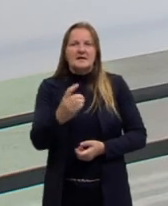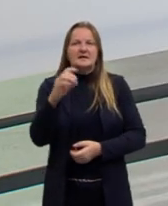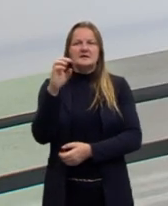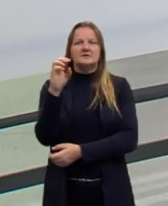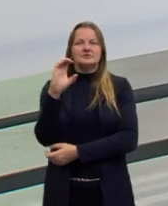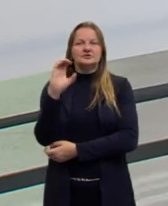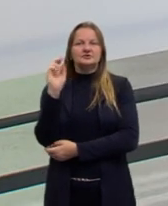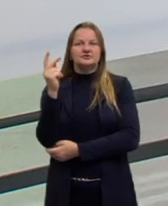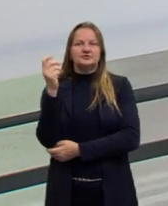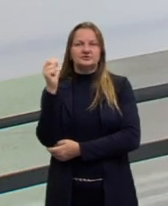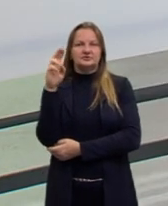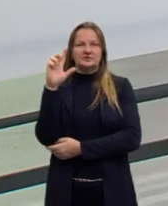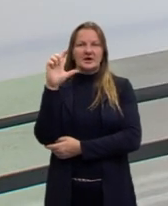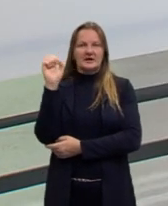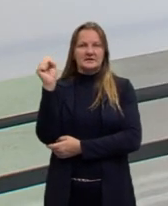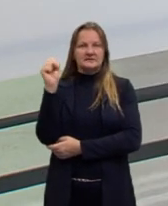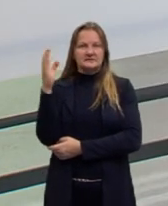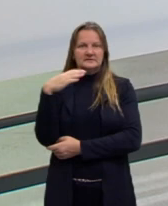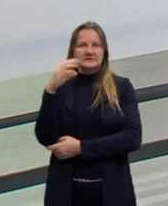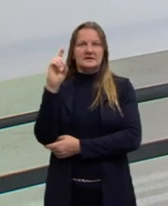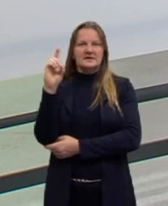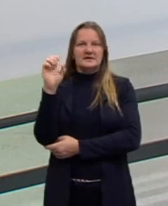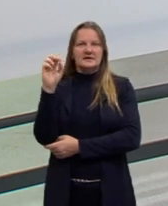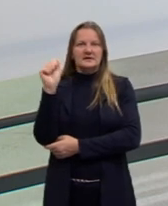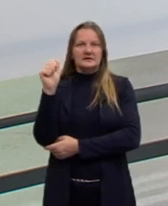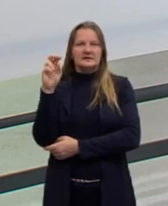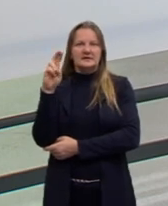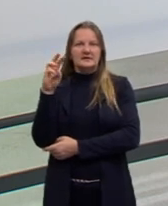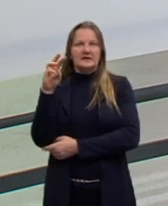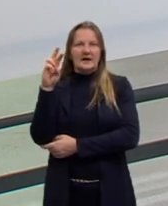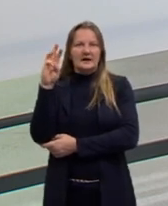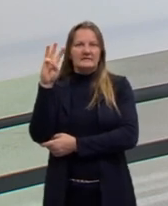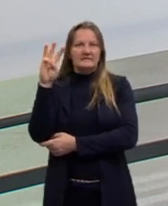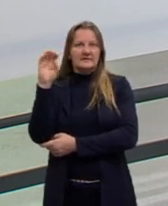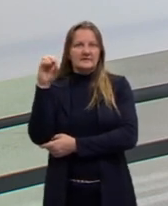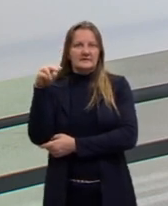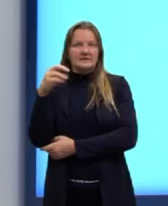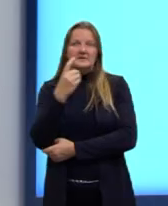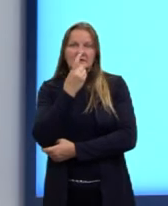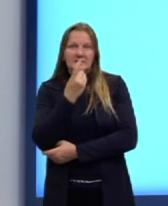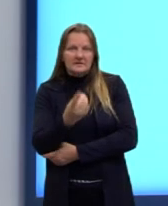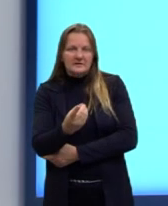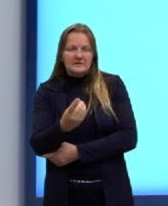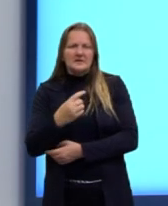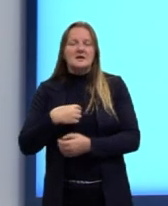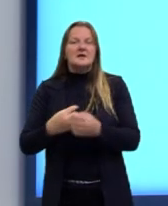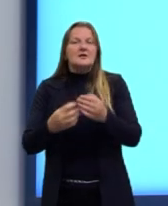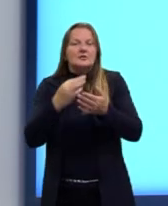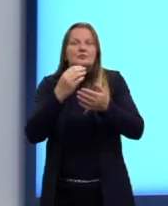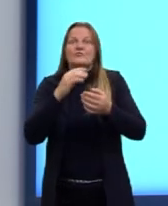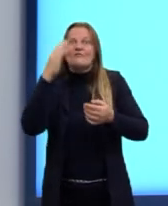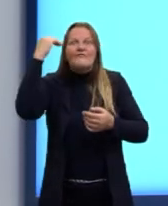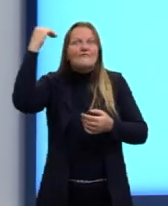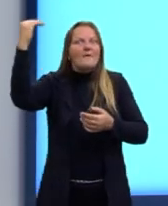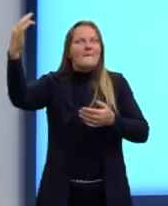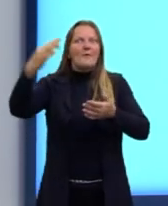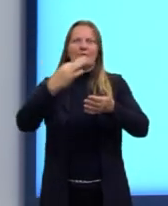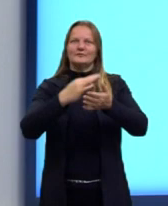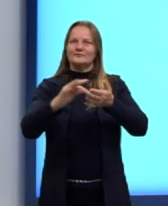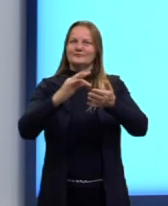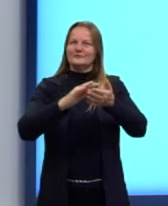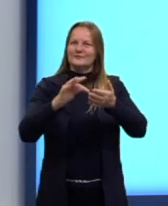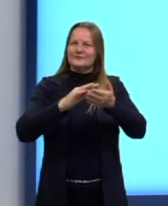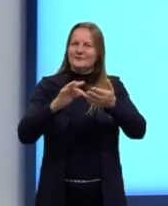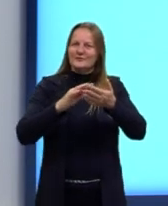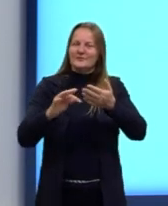foi um importante naturalista que ficou conhecido por sua teoria sobre a evolução das espécies, certo?